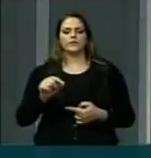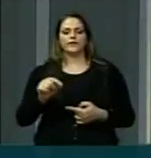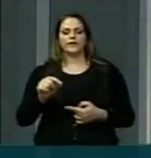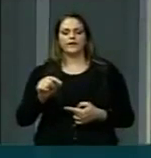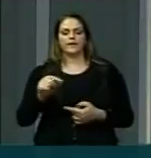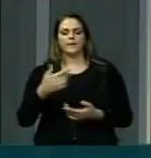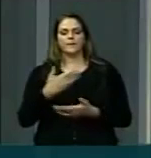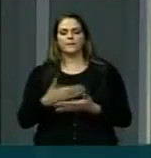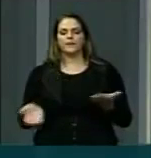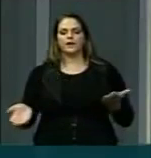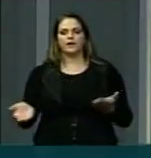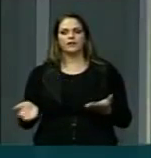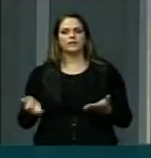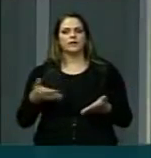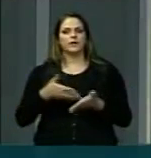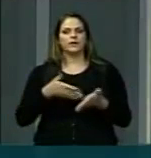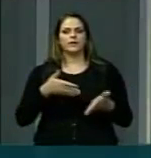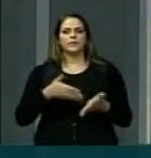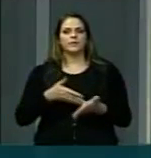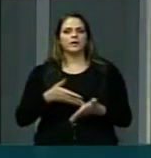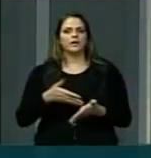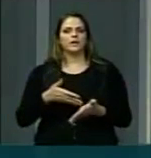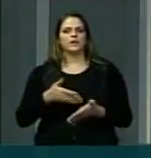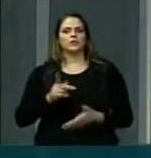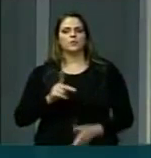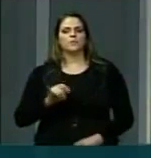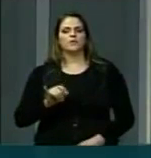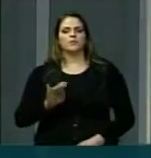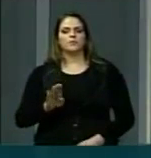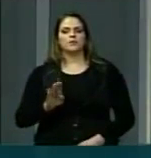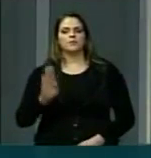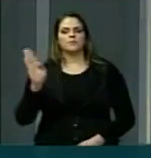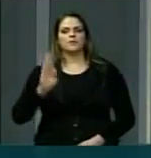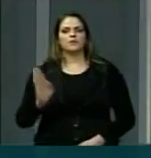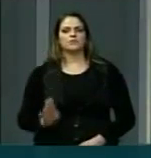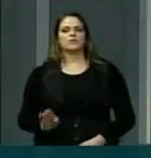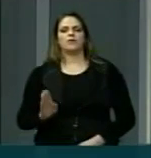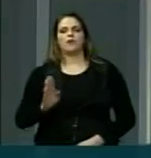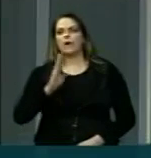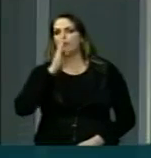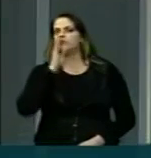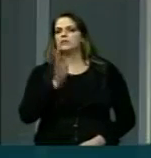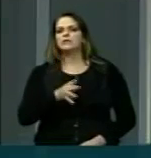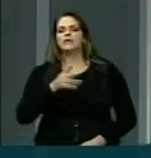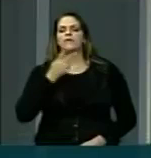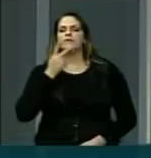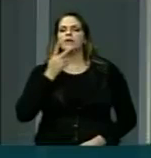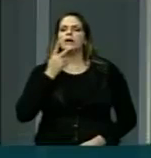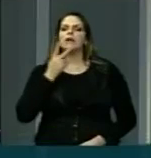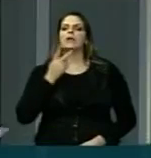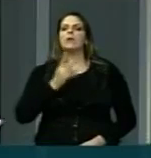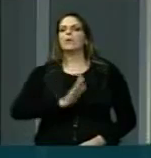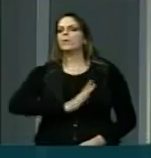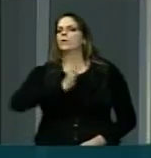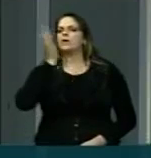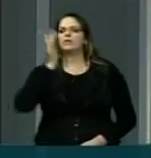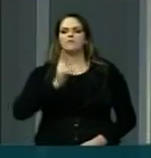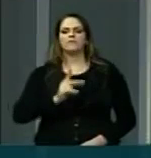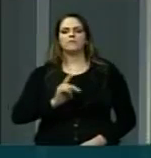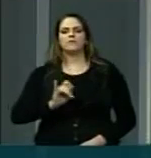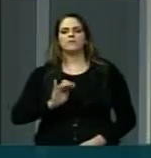descontrole sobre o PIB brasileiro, dizendo que o PIB brasileiro era um fiasco internacional.